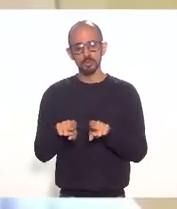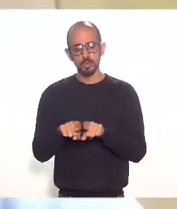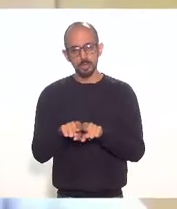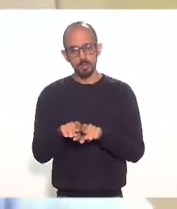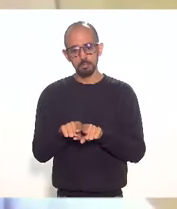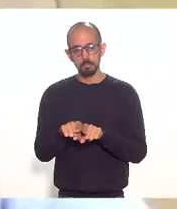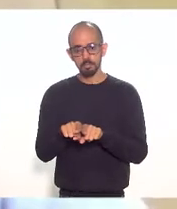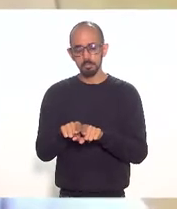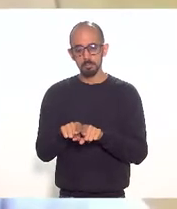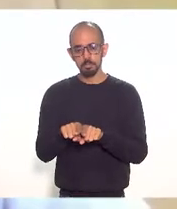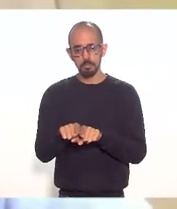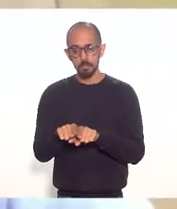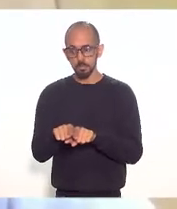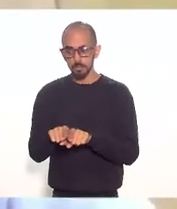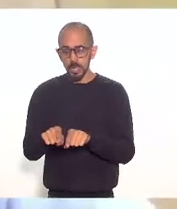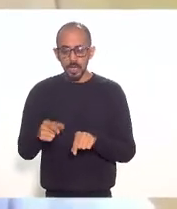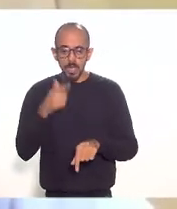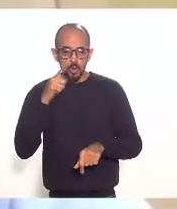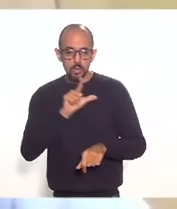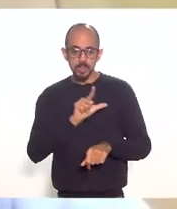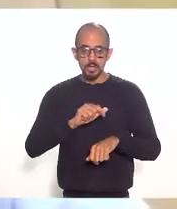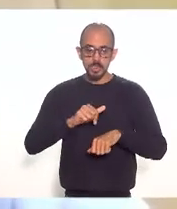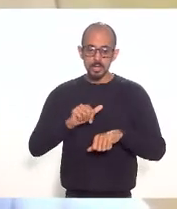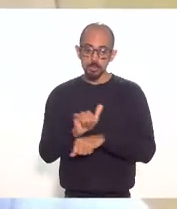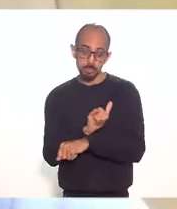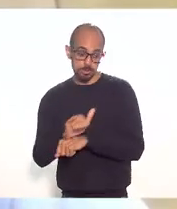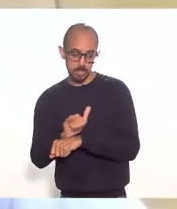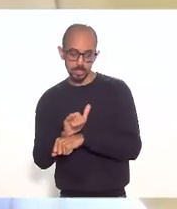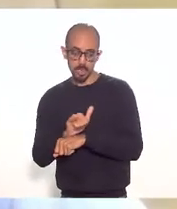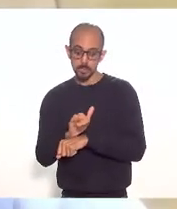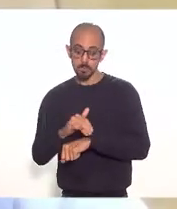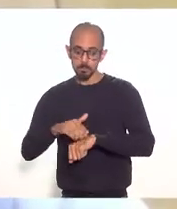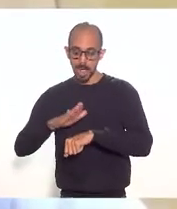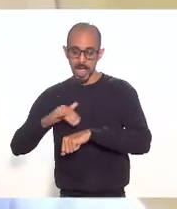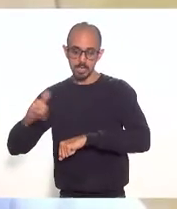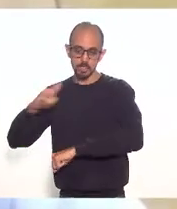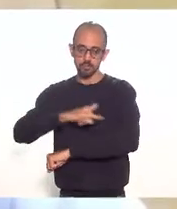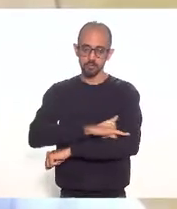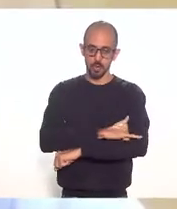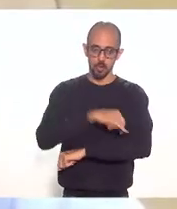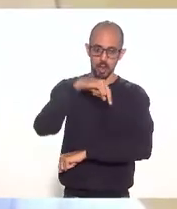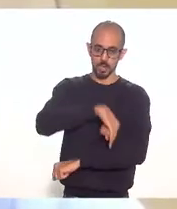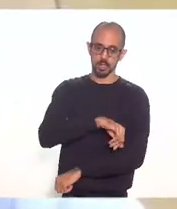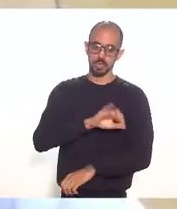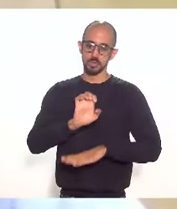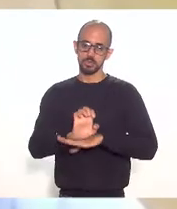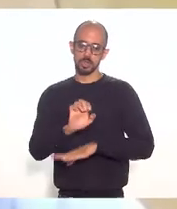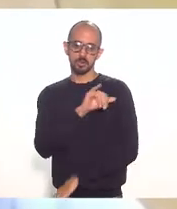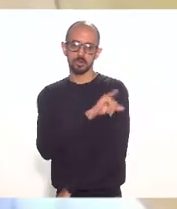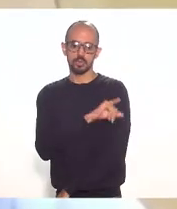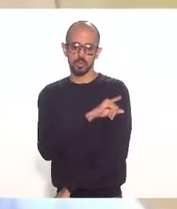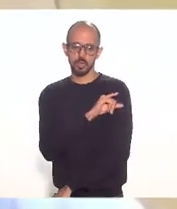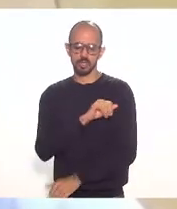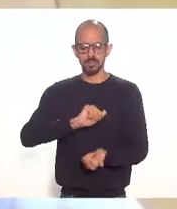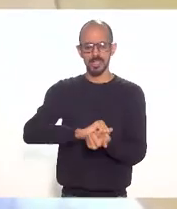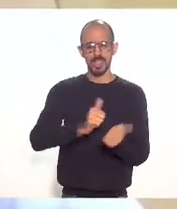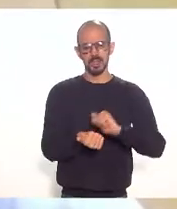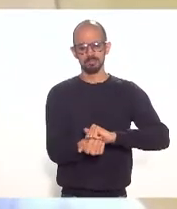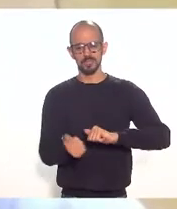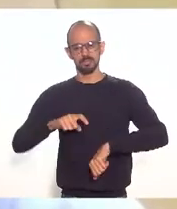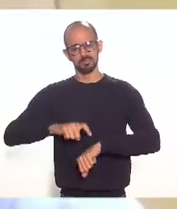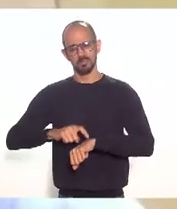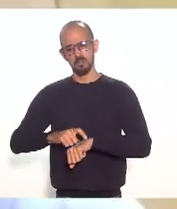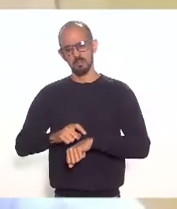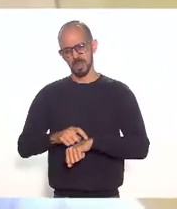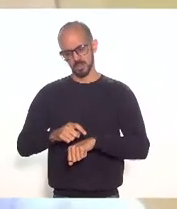voos aqui para o Rio de Janeiro, era necessário que fosse enviada uma legislação adaptada ao momento atual, que foi o que foi feito e